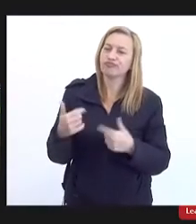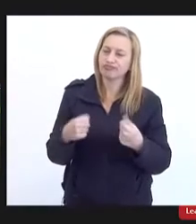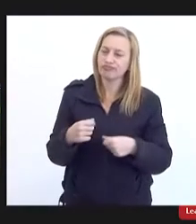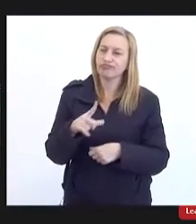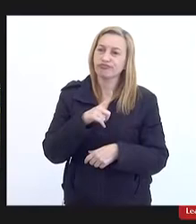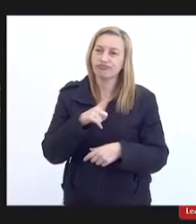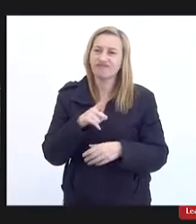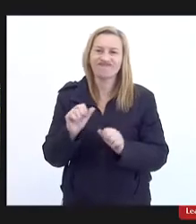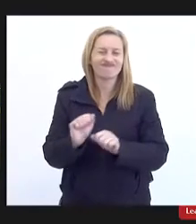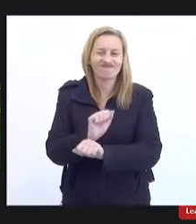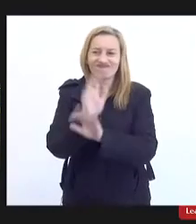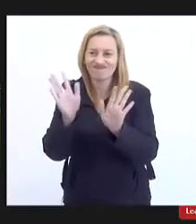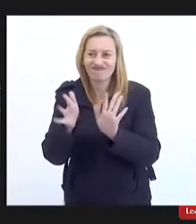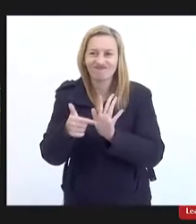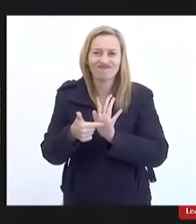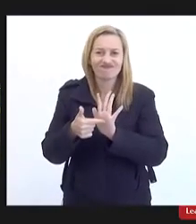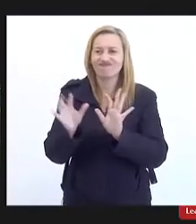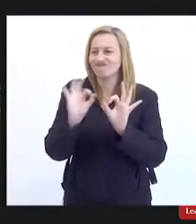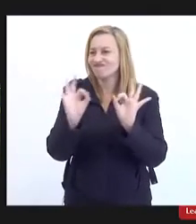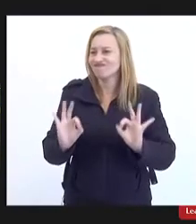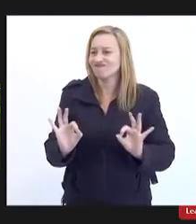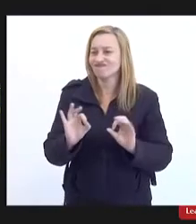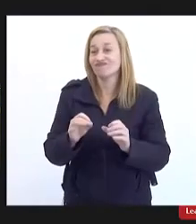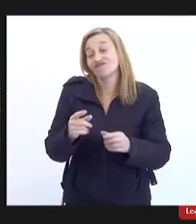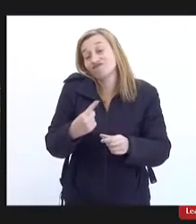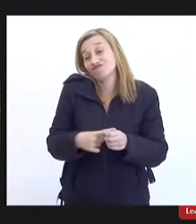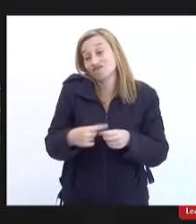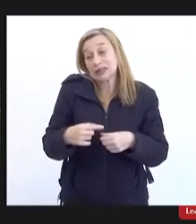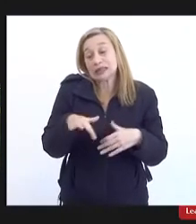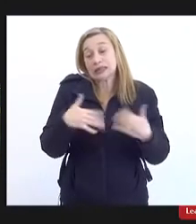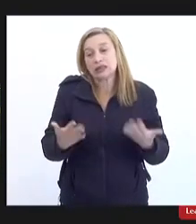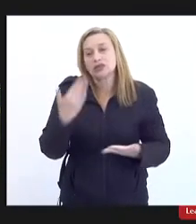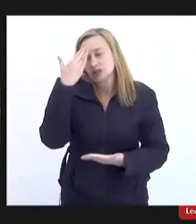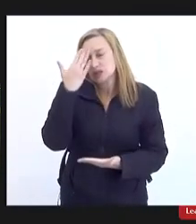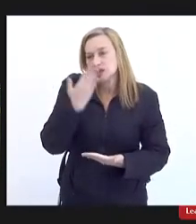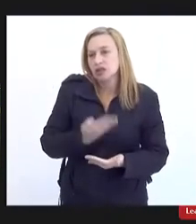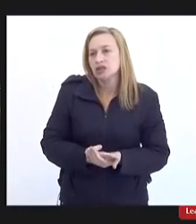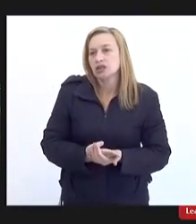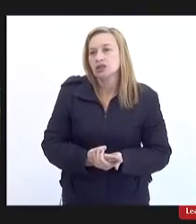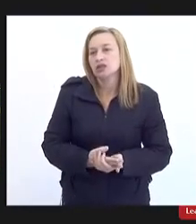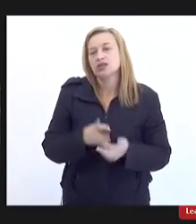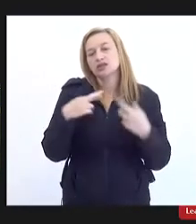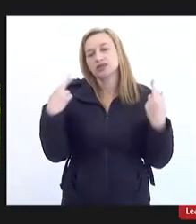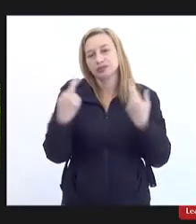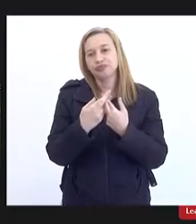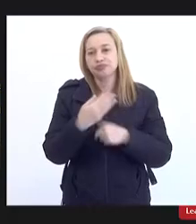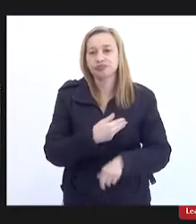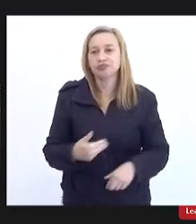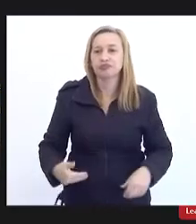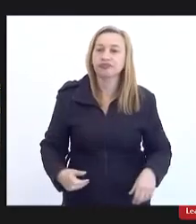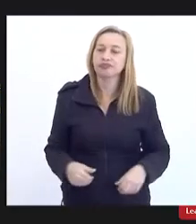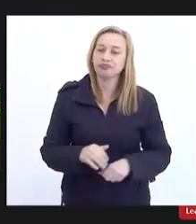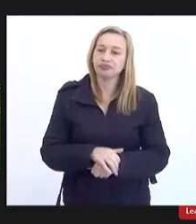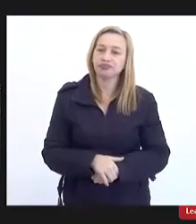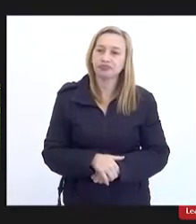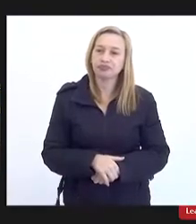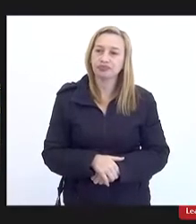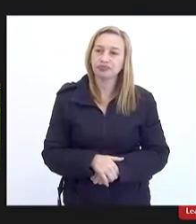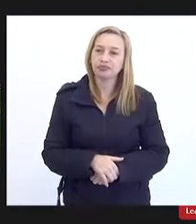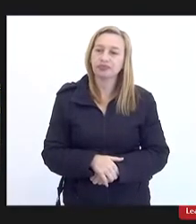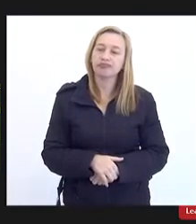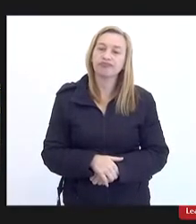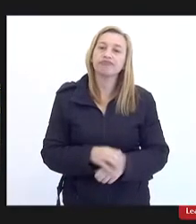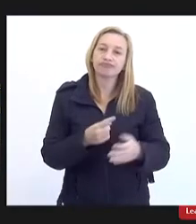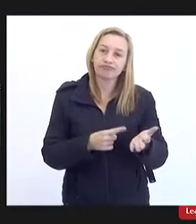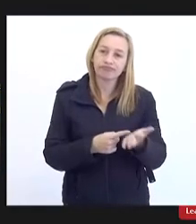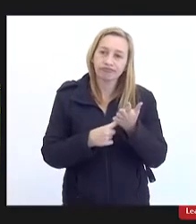transparência por parte do município então a gente acredita que essa audiência pública ela vem trazer luz